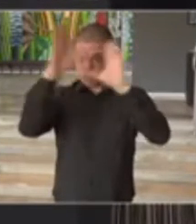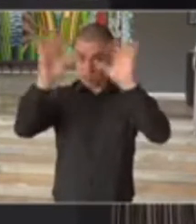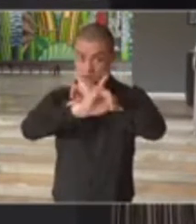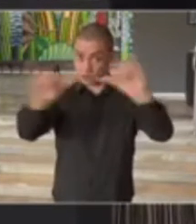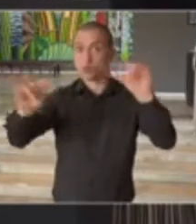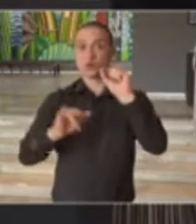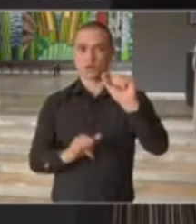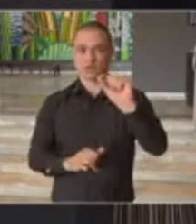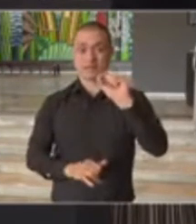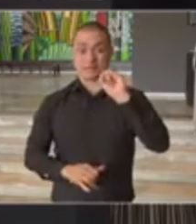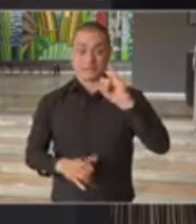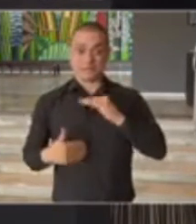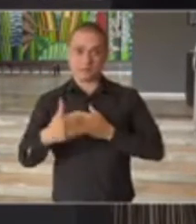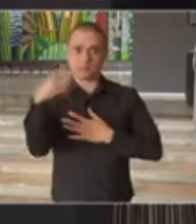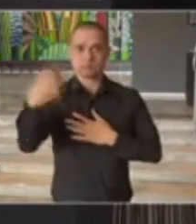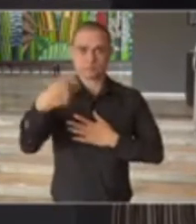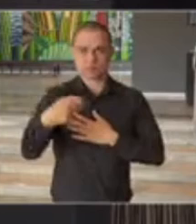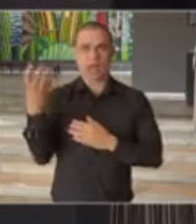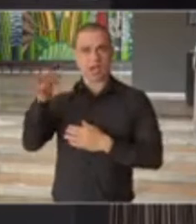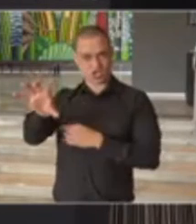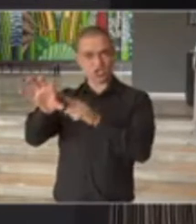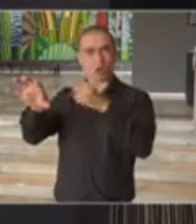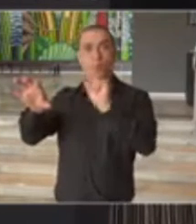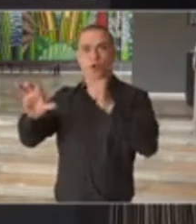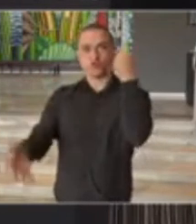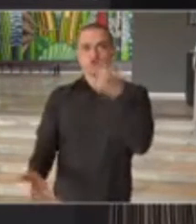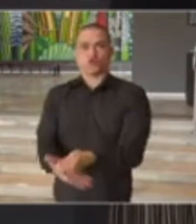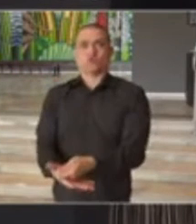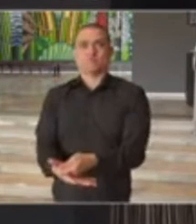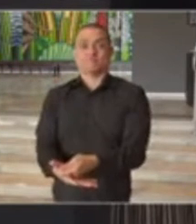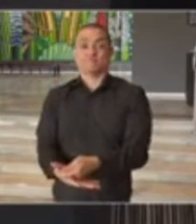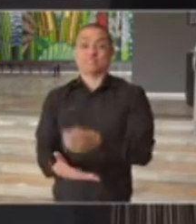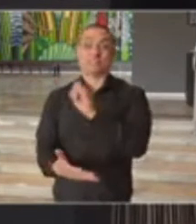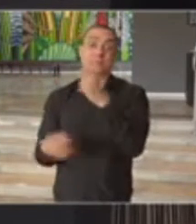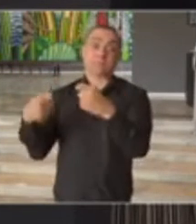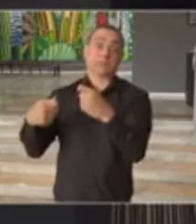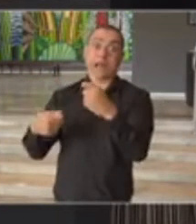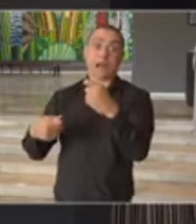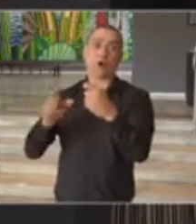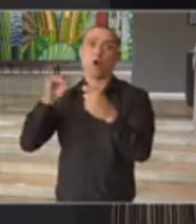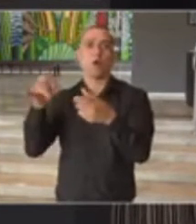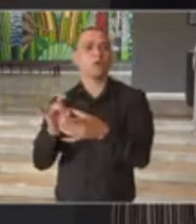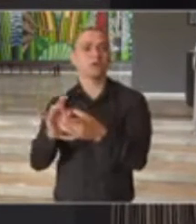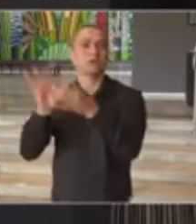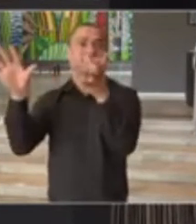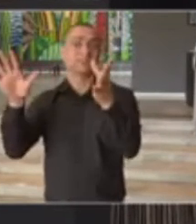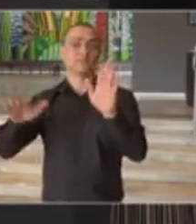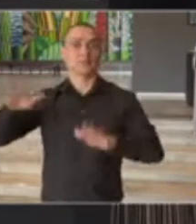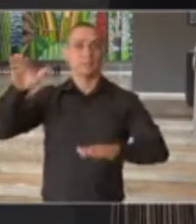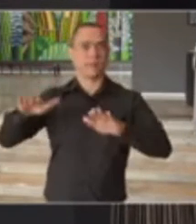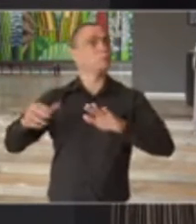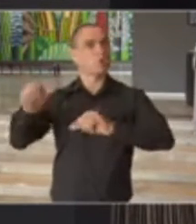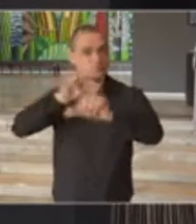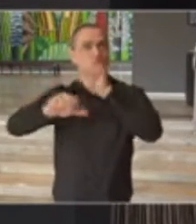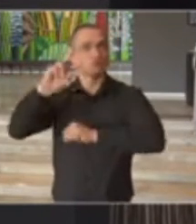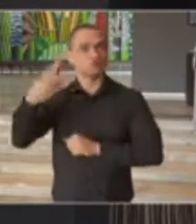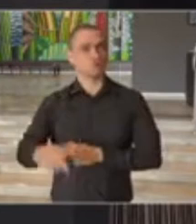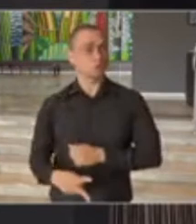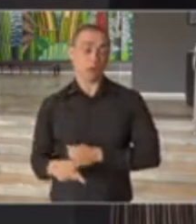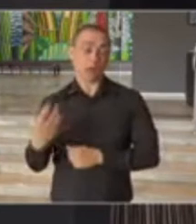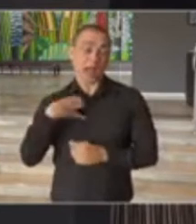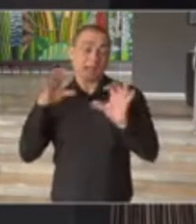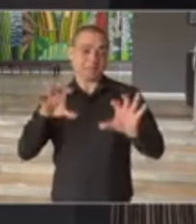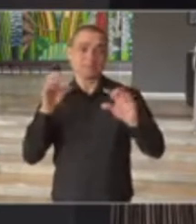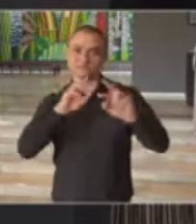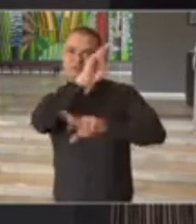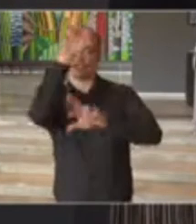que, quando necessário, aquela região terá um endurecimento ou uma flexibilização. Esse processo heterogêneo gera isso, uma